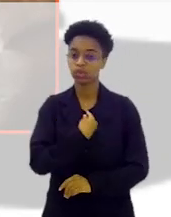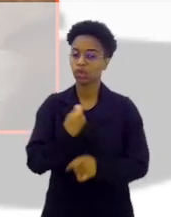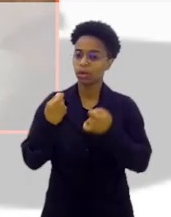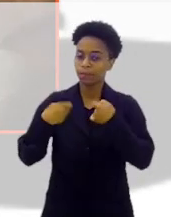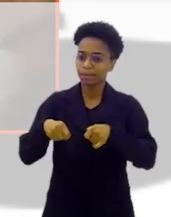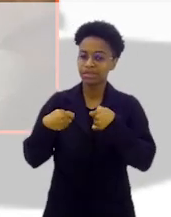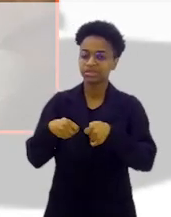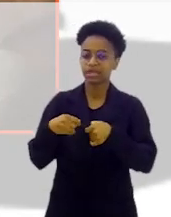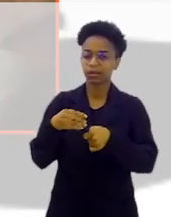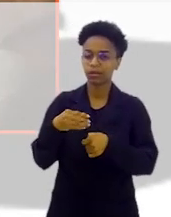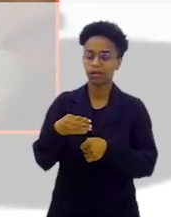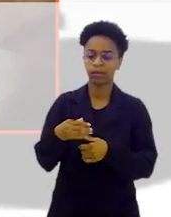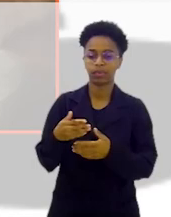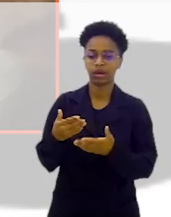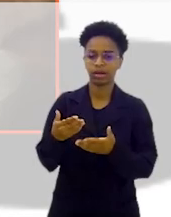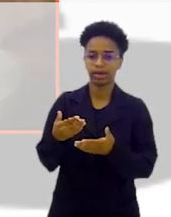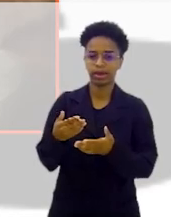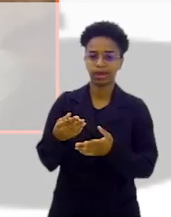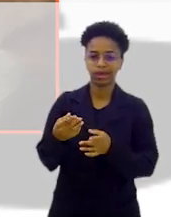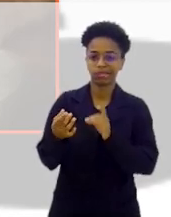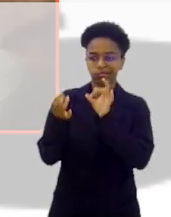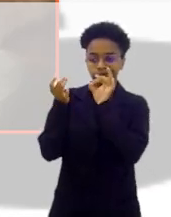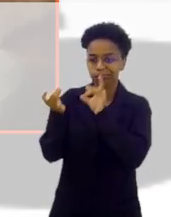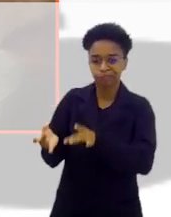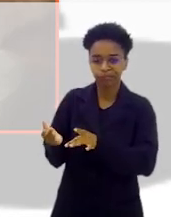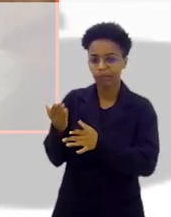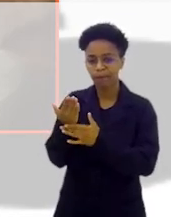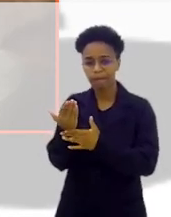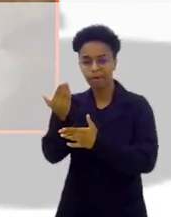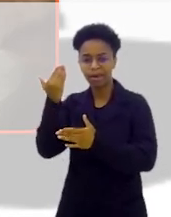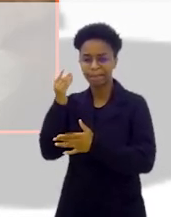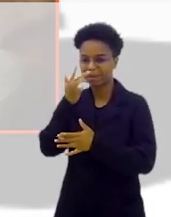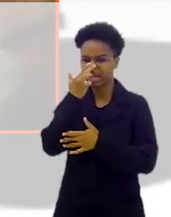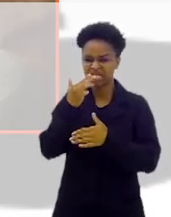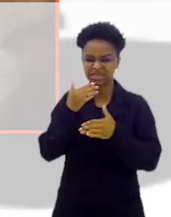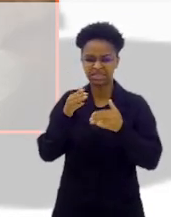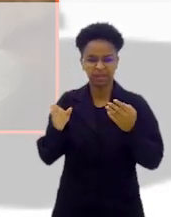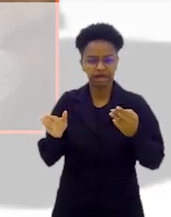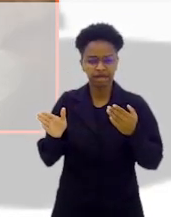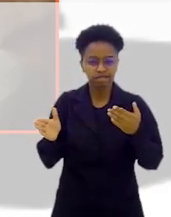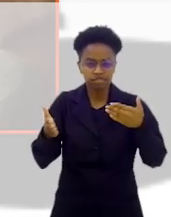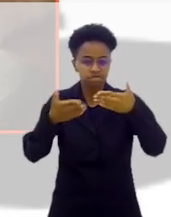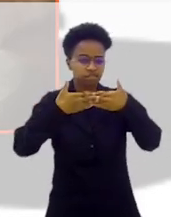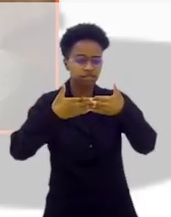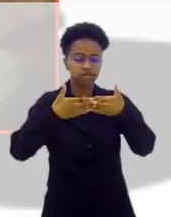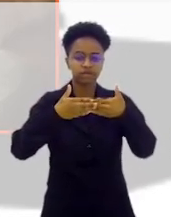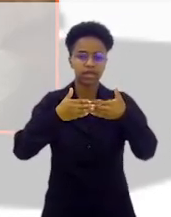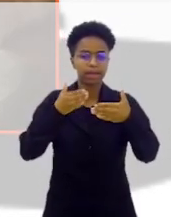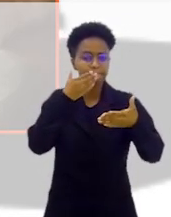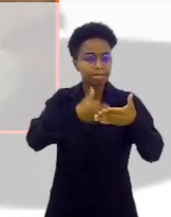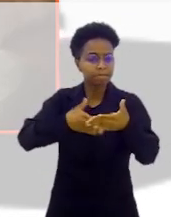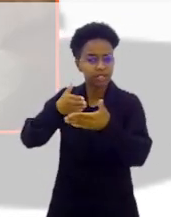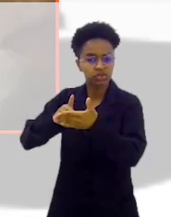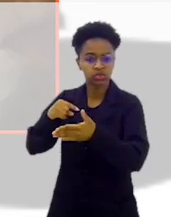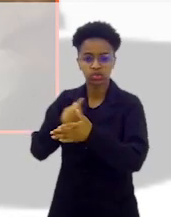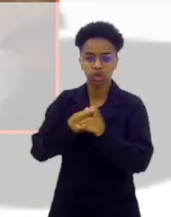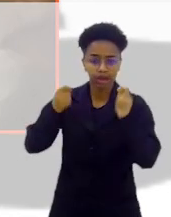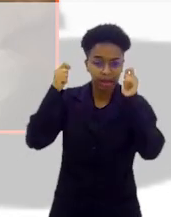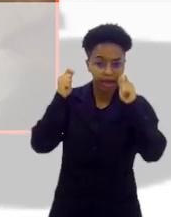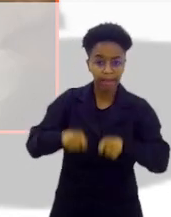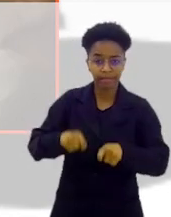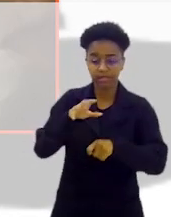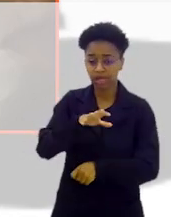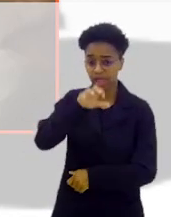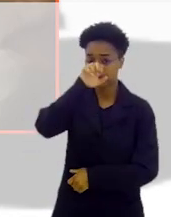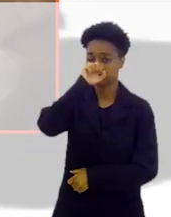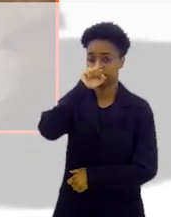precisamos deixar para trás essa janela que tem uma cortina, que está vedando a nossa capacidade